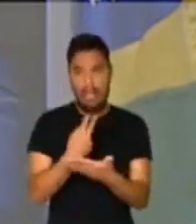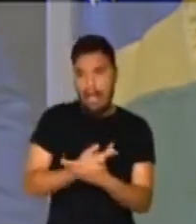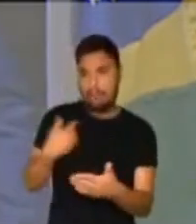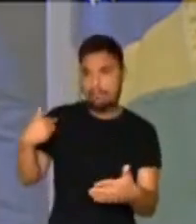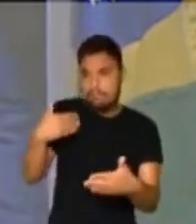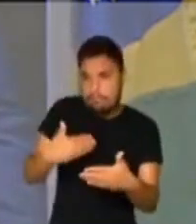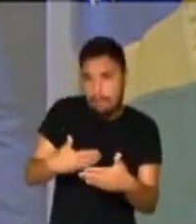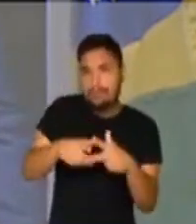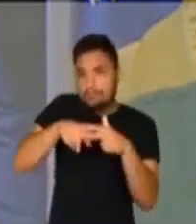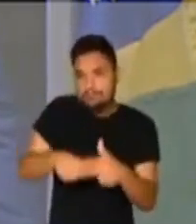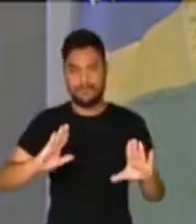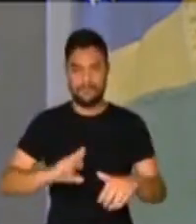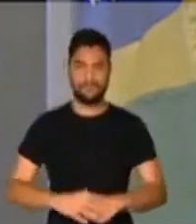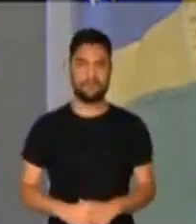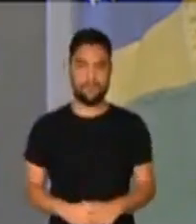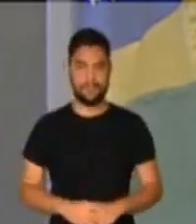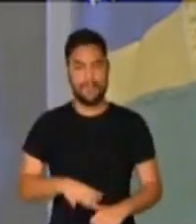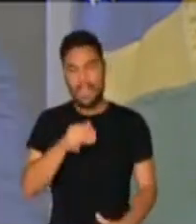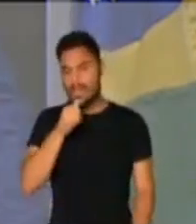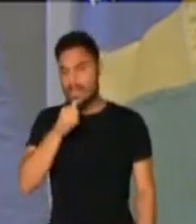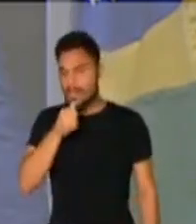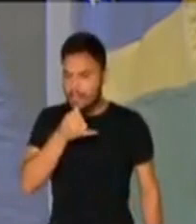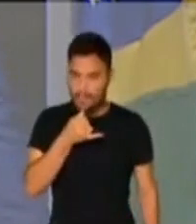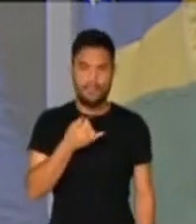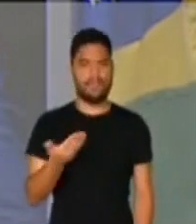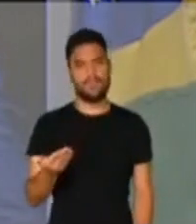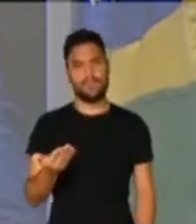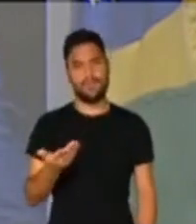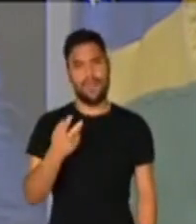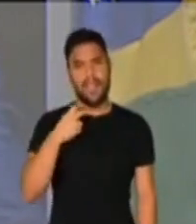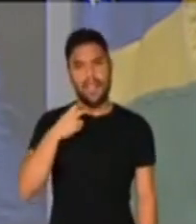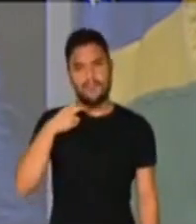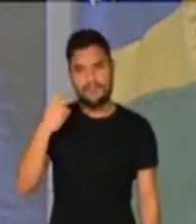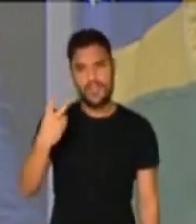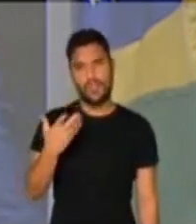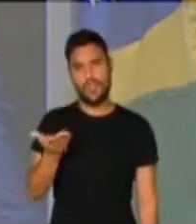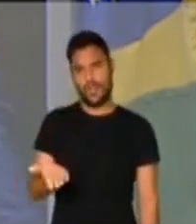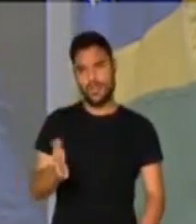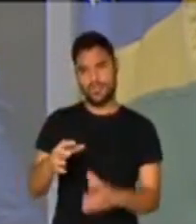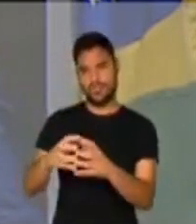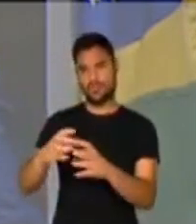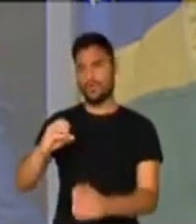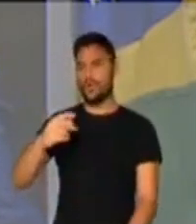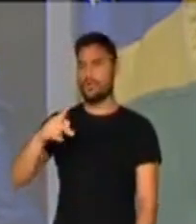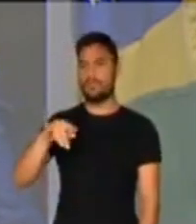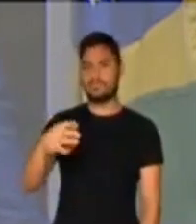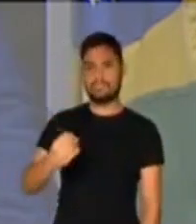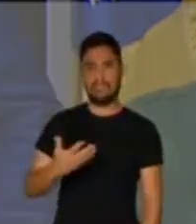fossem corrigidos. Lamento profundamente a vergonhosa atitude da oposição aqui. Obrigado.